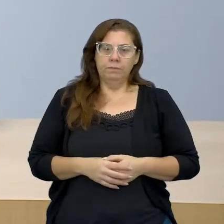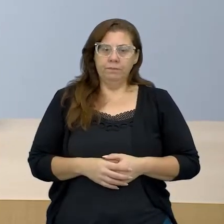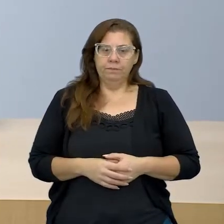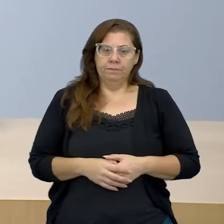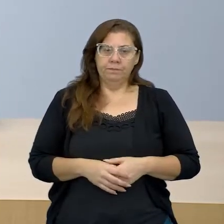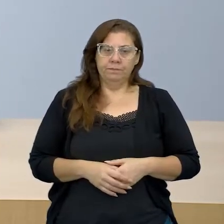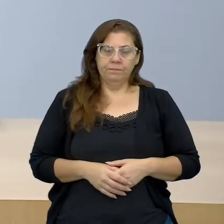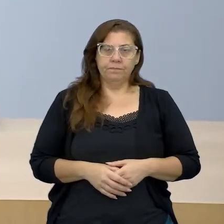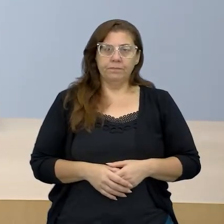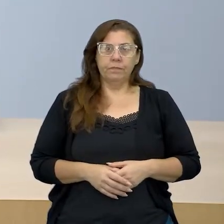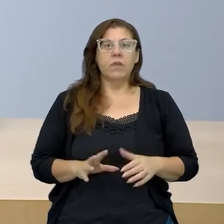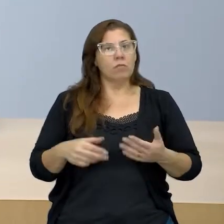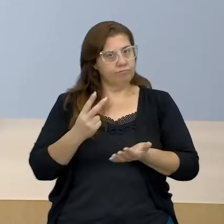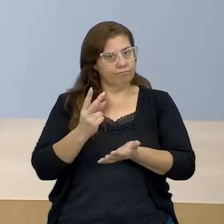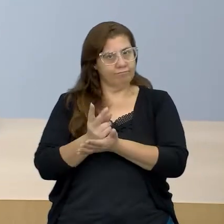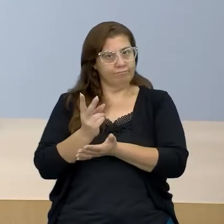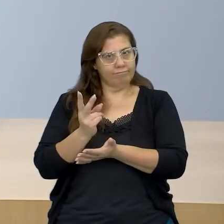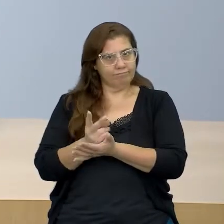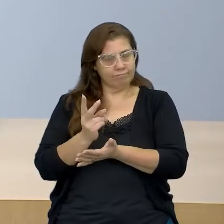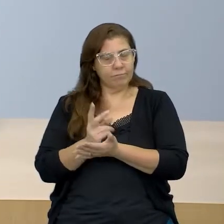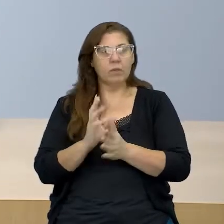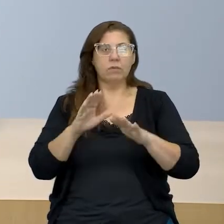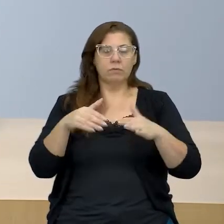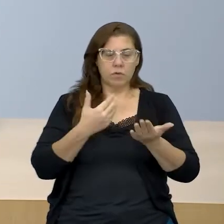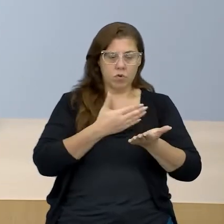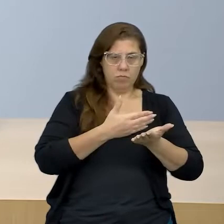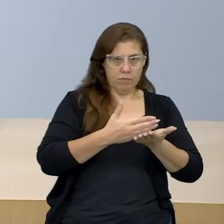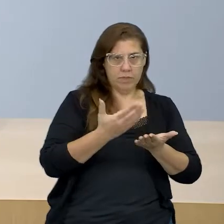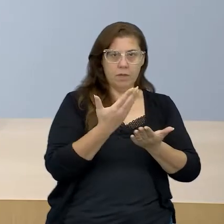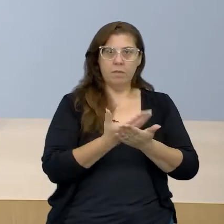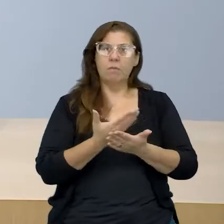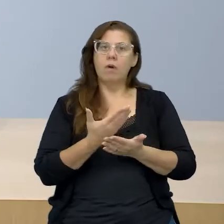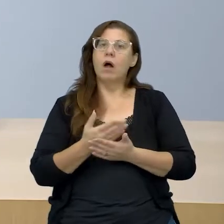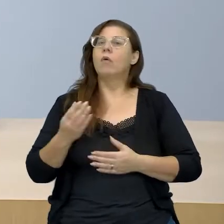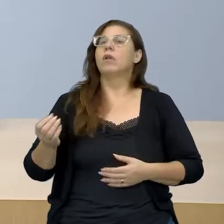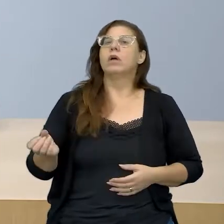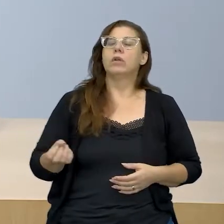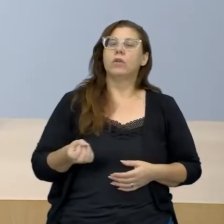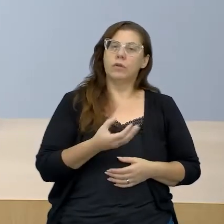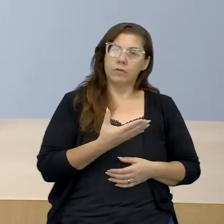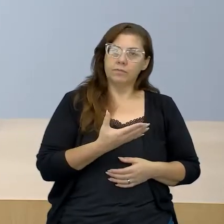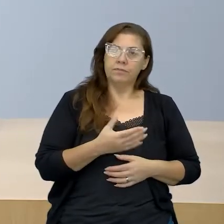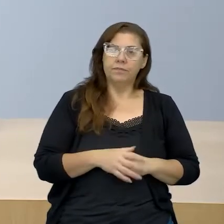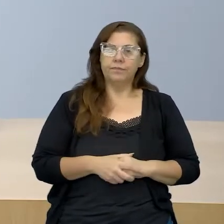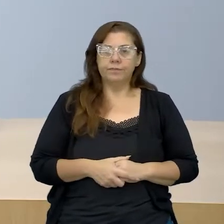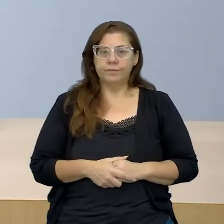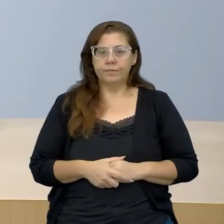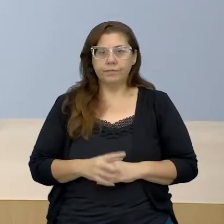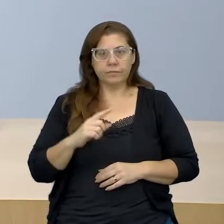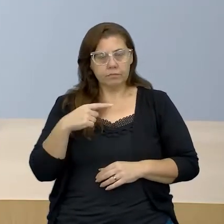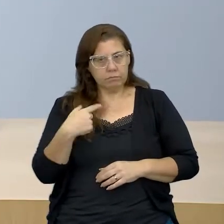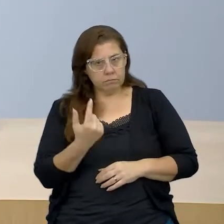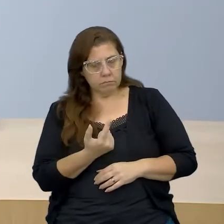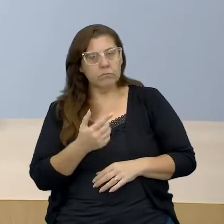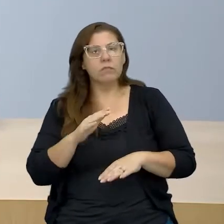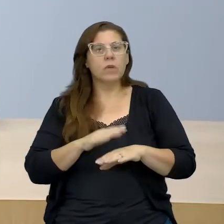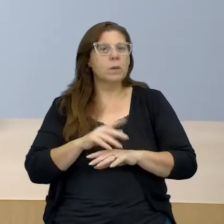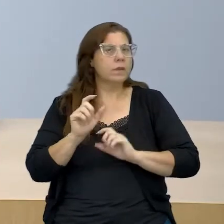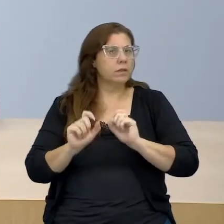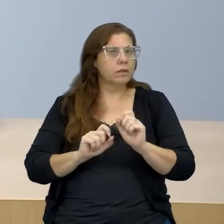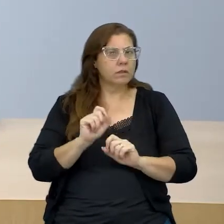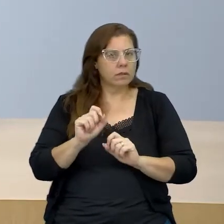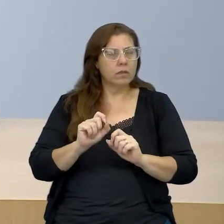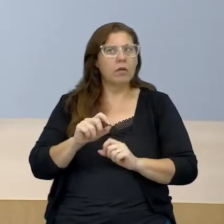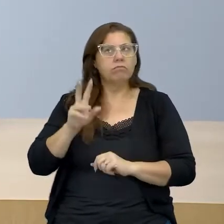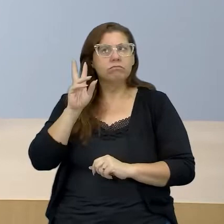e, como sempre, né, quando a gente vai iniciar uma aula nova aqui no nosso componente, a gente costuma fazer a nossa